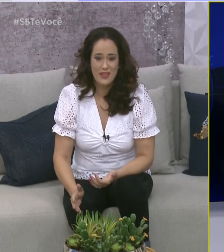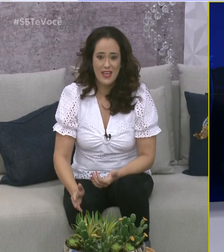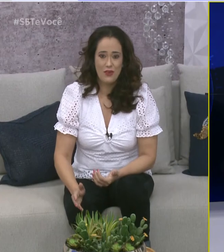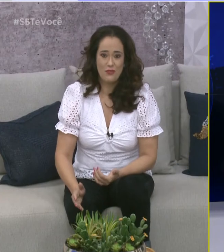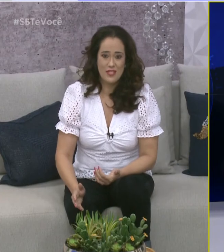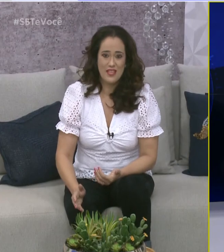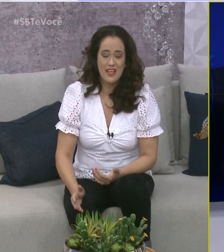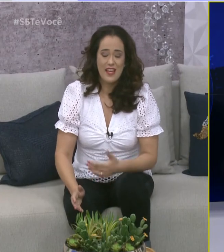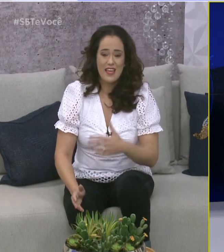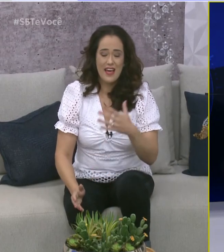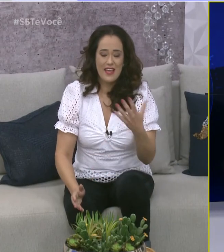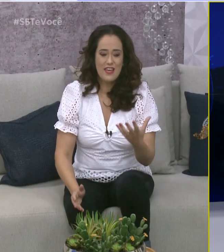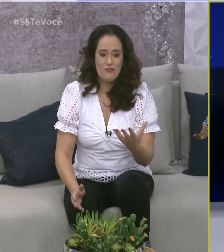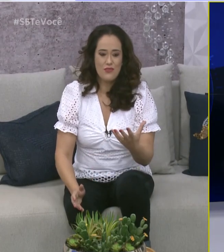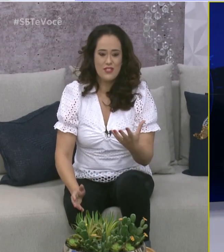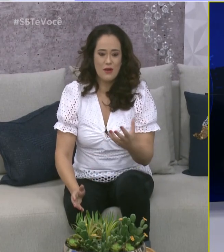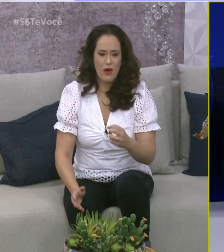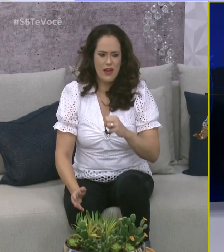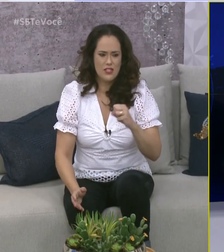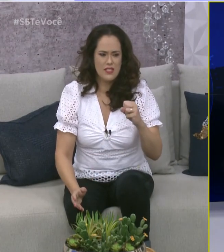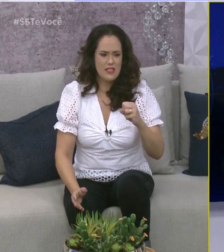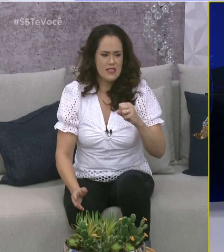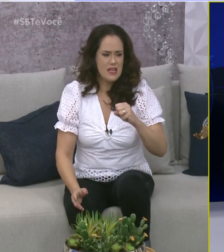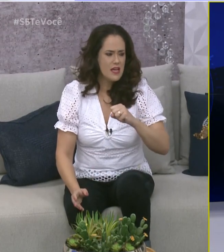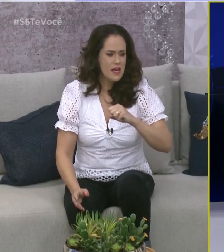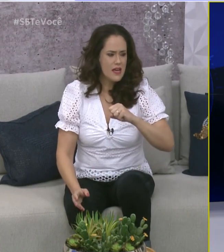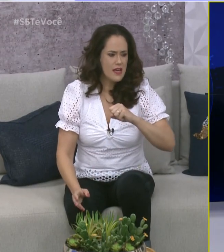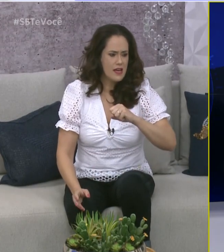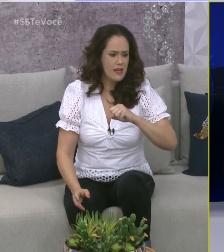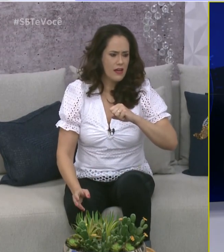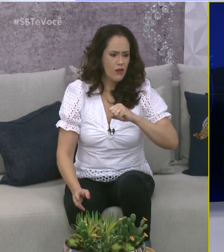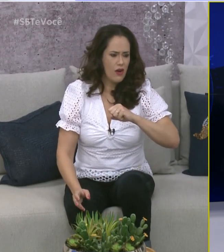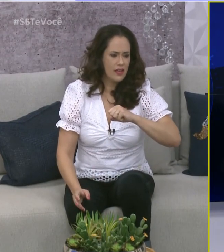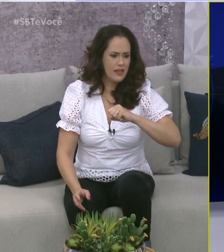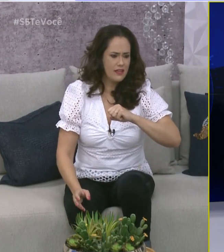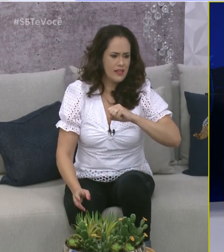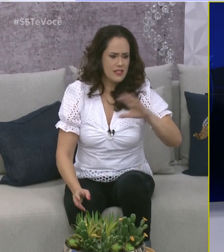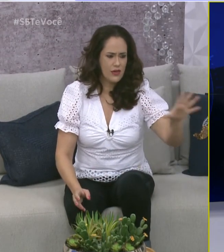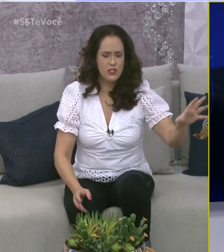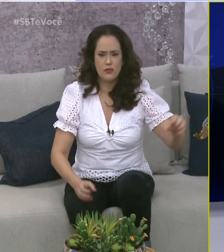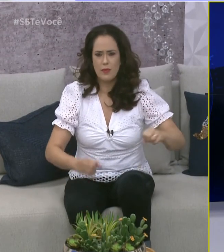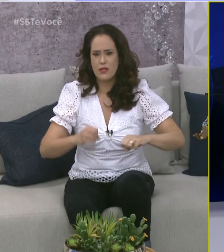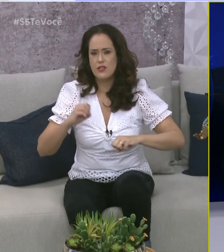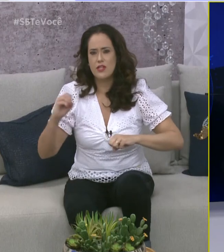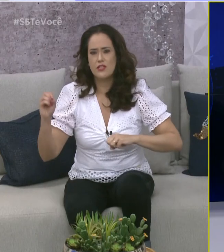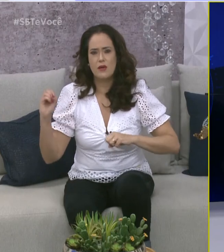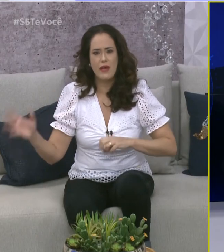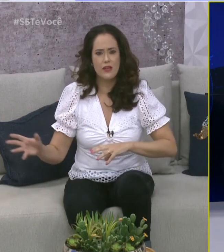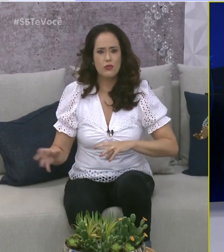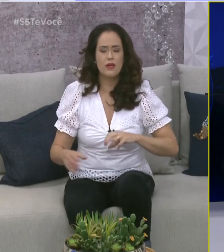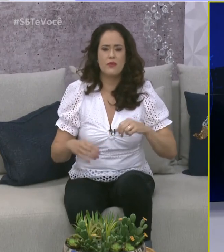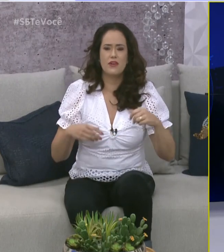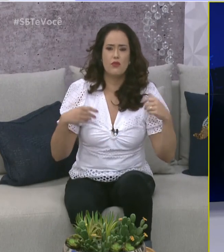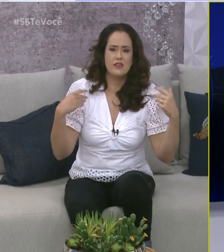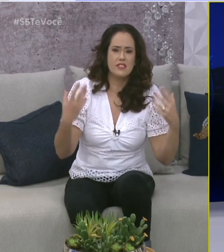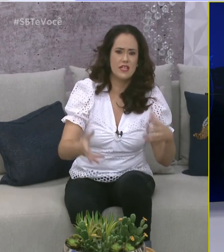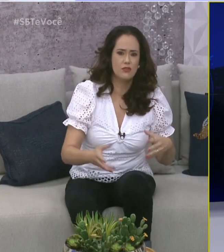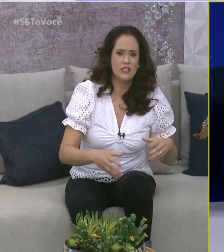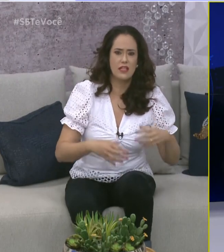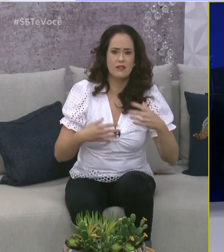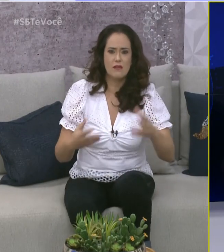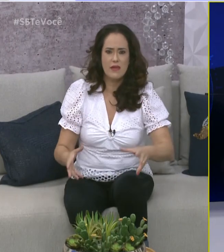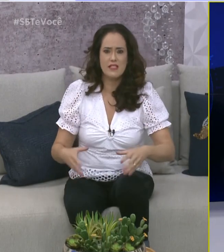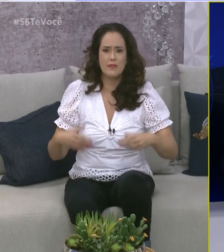hoje, né, com você, e aí você uma hora disse assim, olha, quem tem restaurante não é para estar o restaurante aberto, não é para ficar